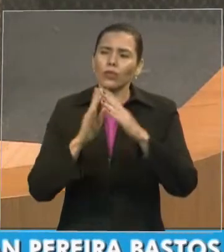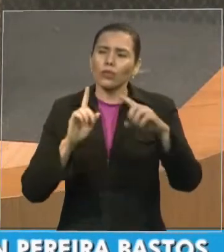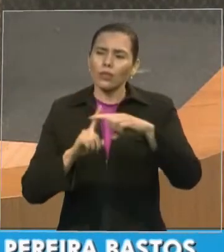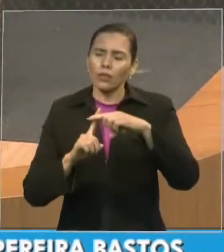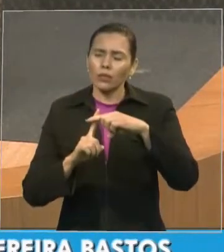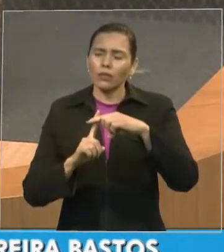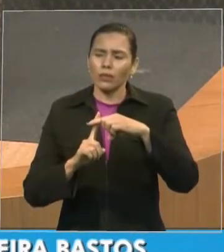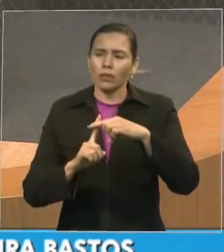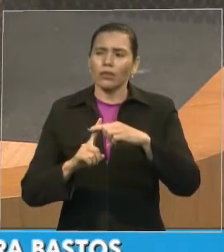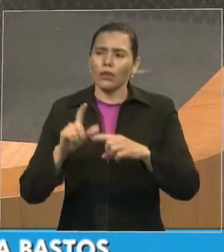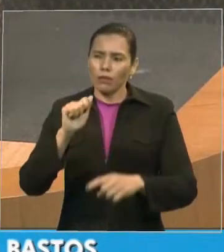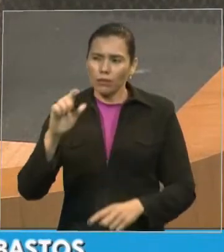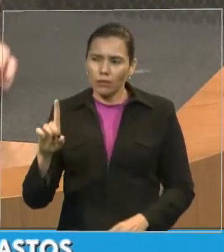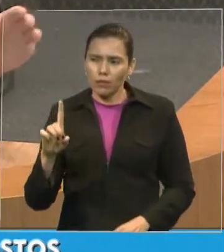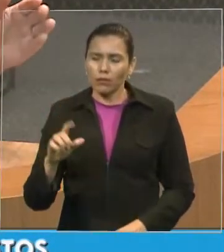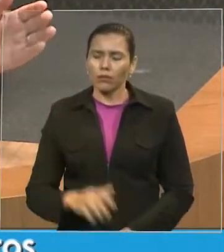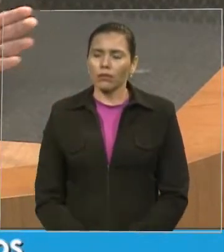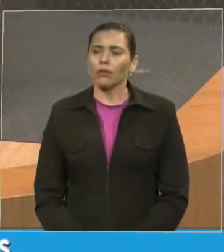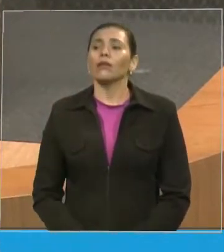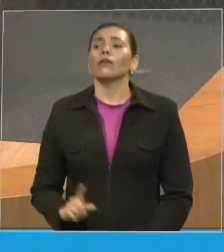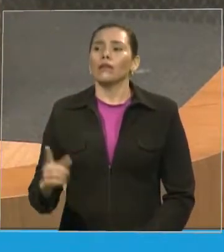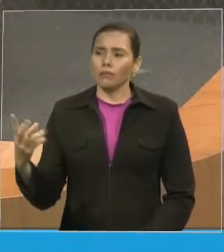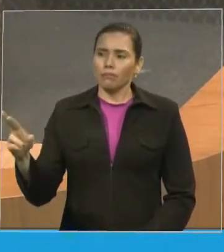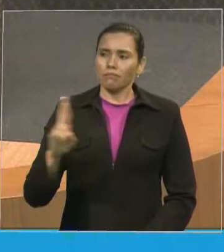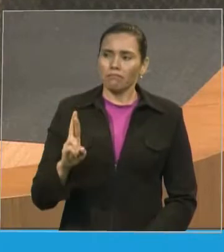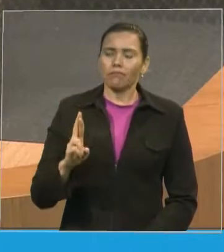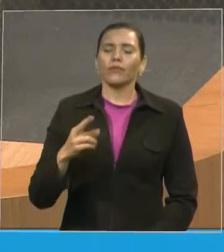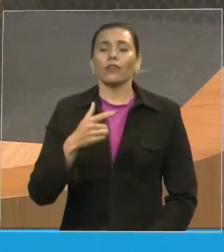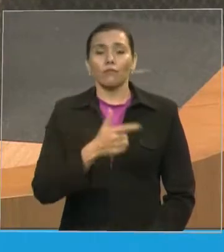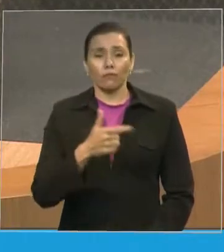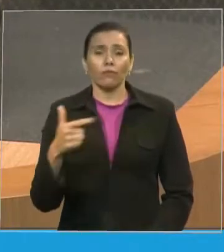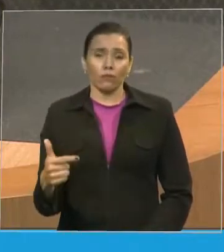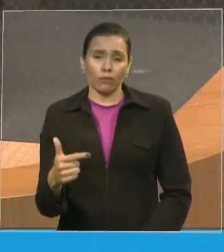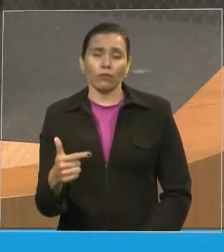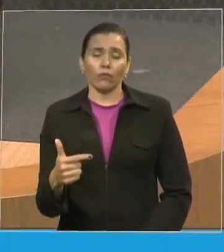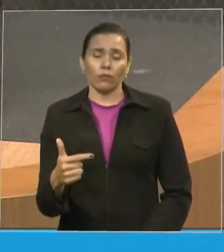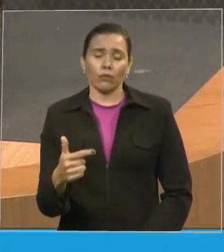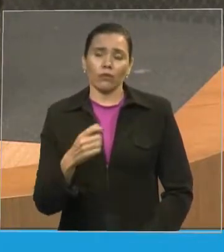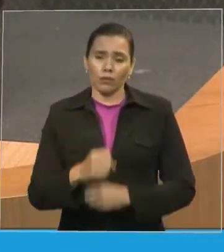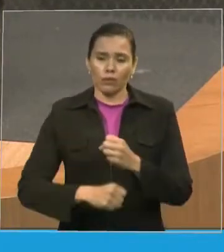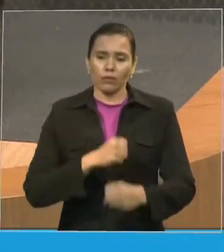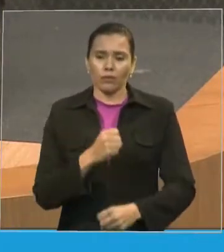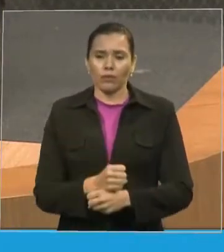anos. Então, de 53 para cá, eu